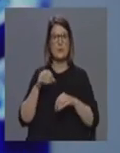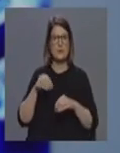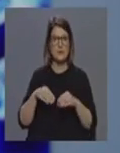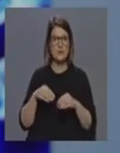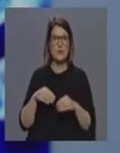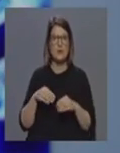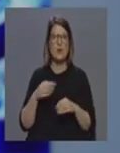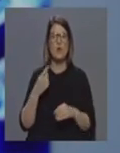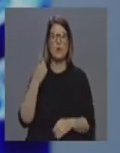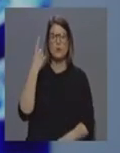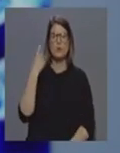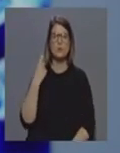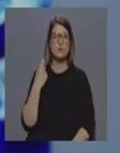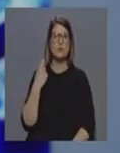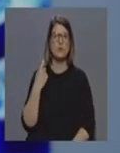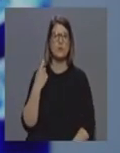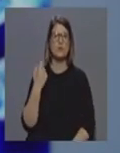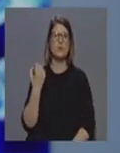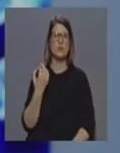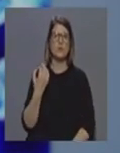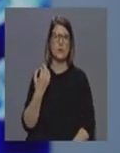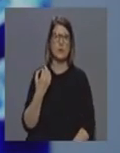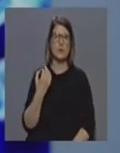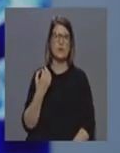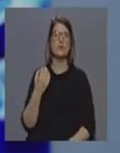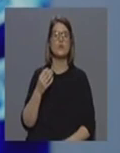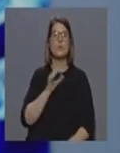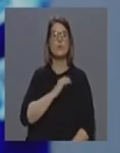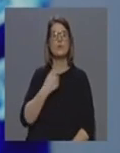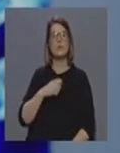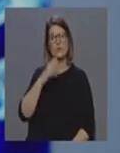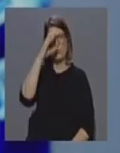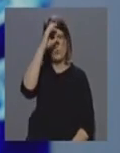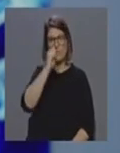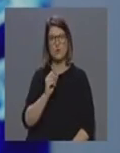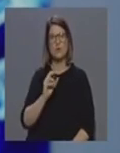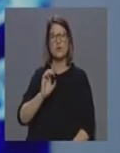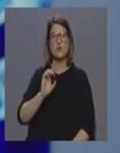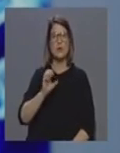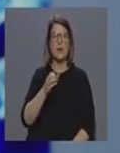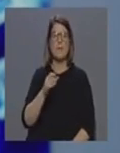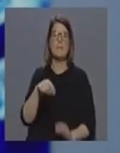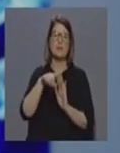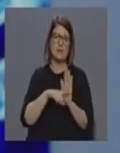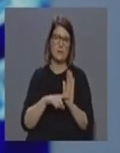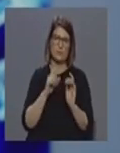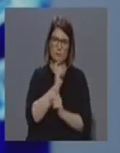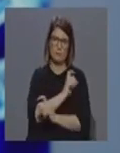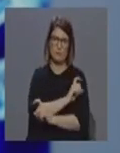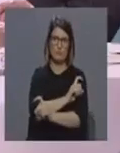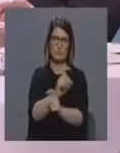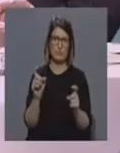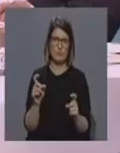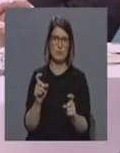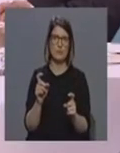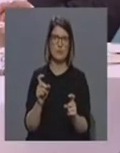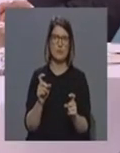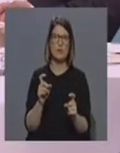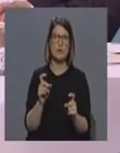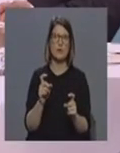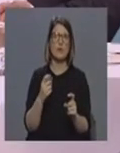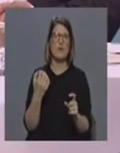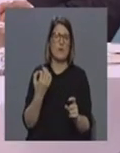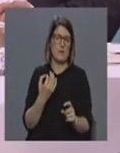ontem, por intermédio também da intervenção do Sr. Presidente do Governo Regional, foram anunciadas medidas com outro peso, com maior